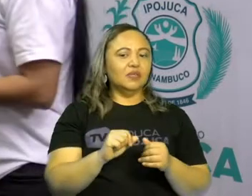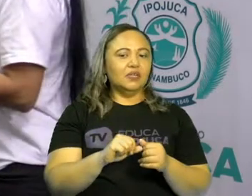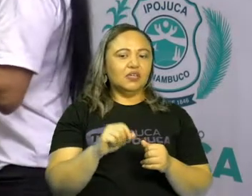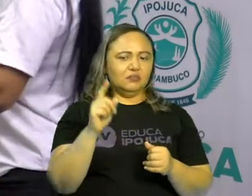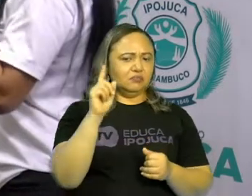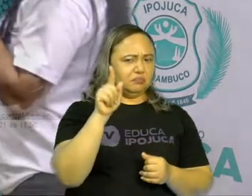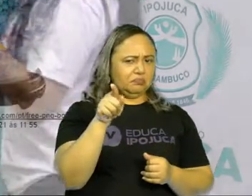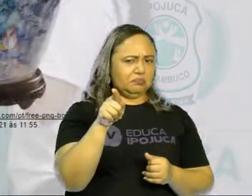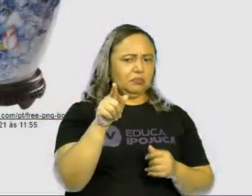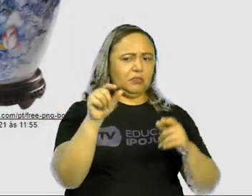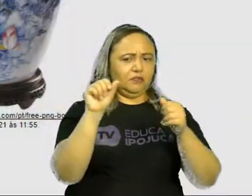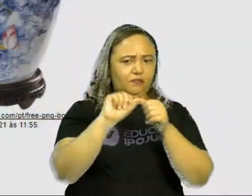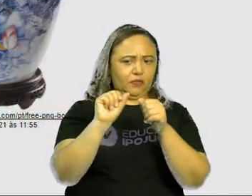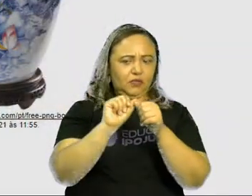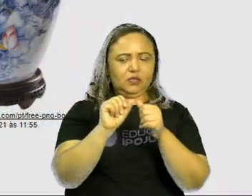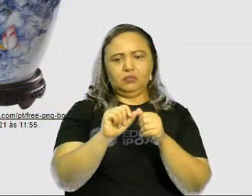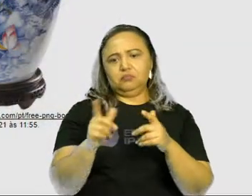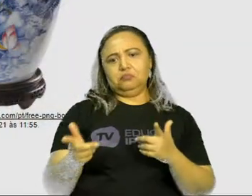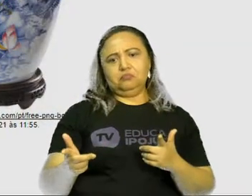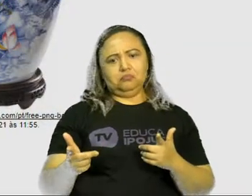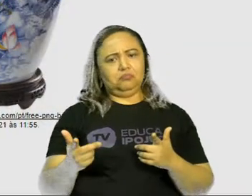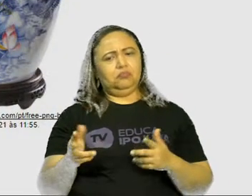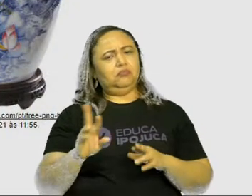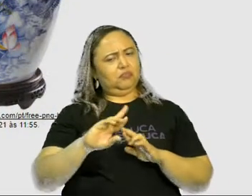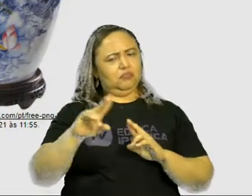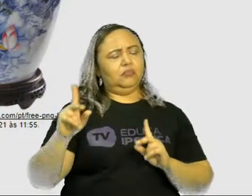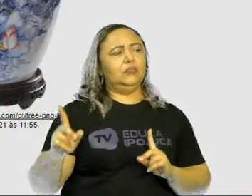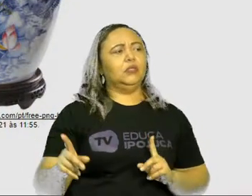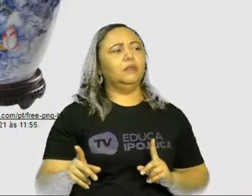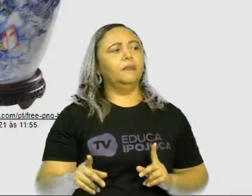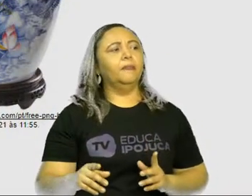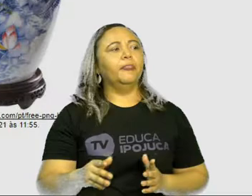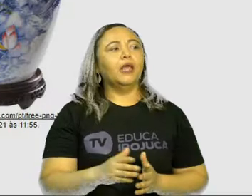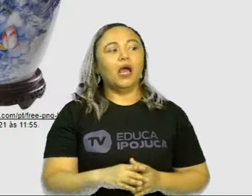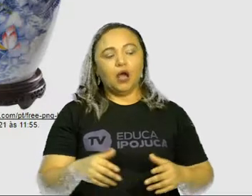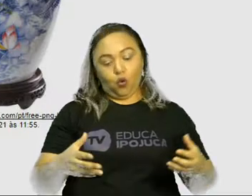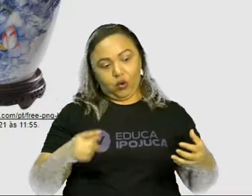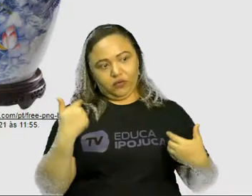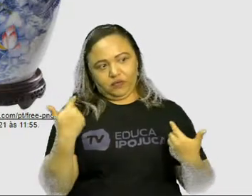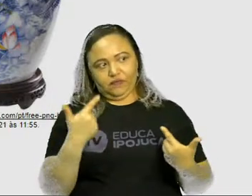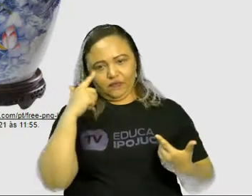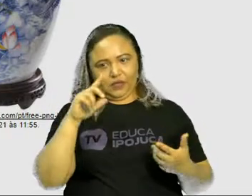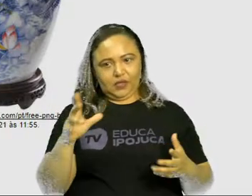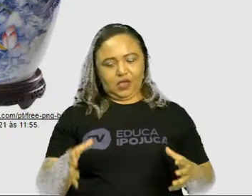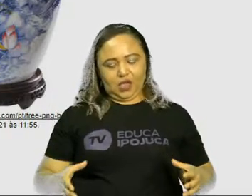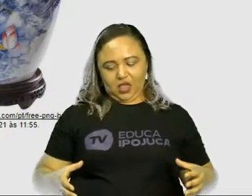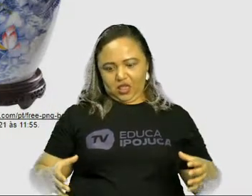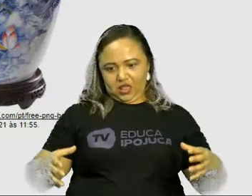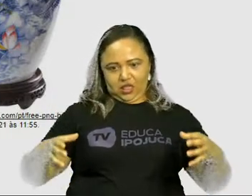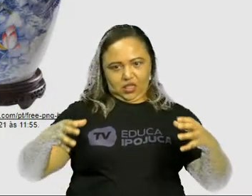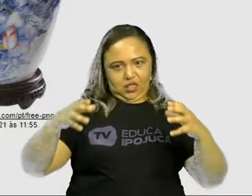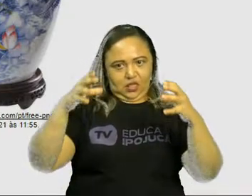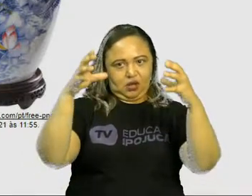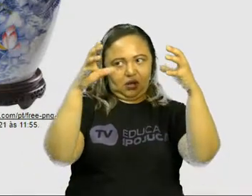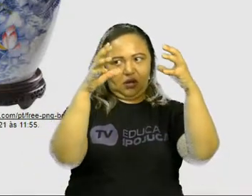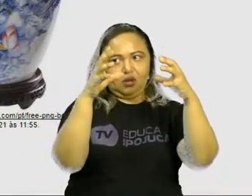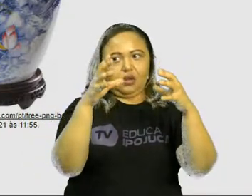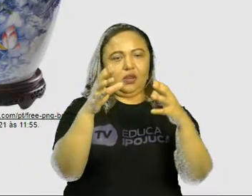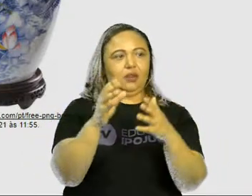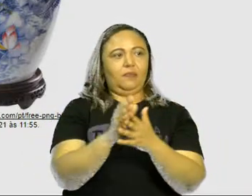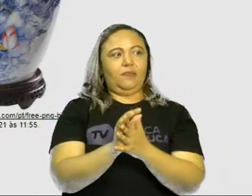Cerâmica. Arte feita a partir de materiais cerâmicos e argila, que é um barro.